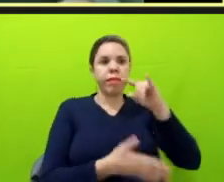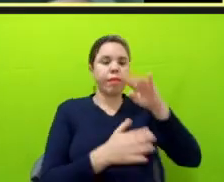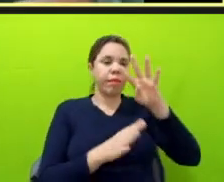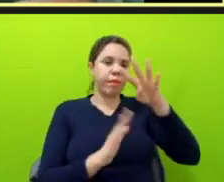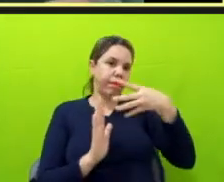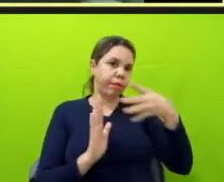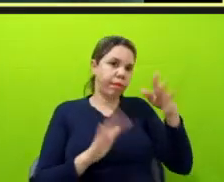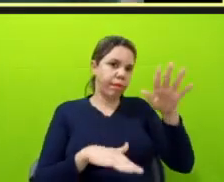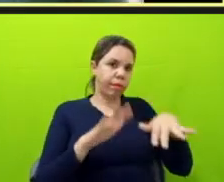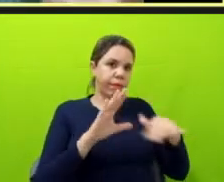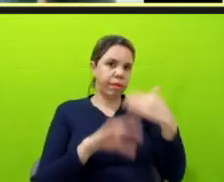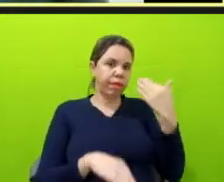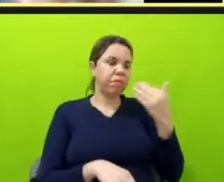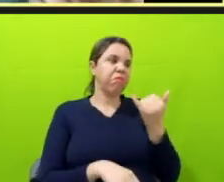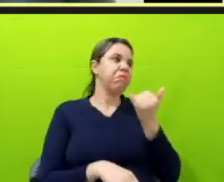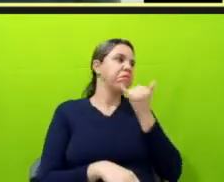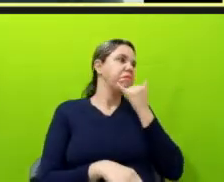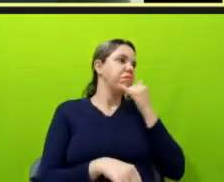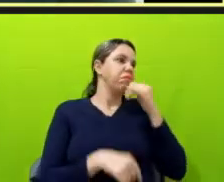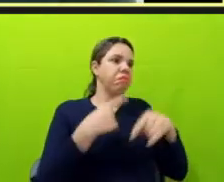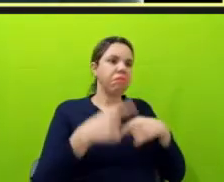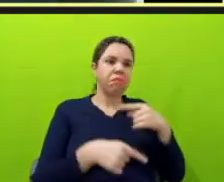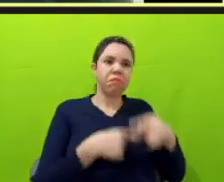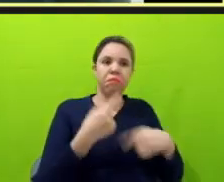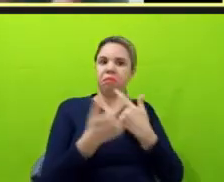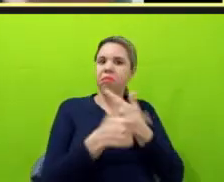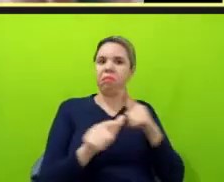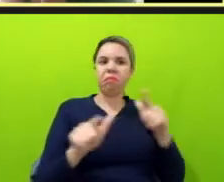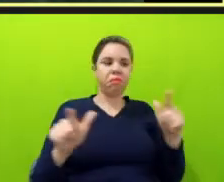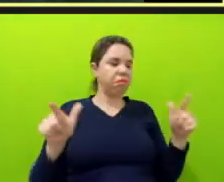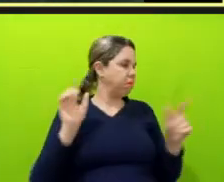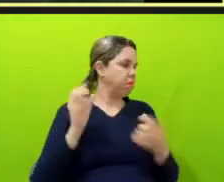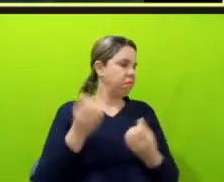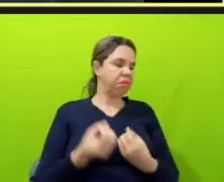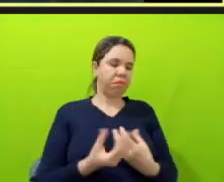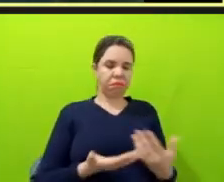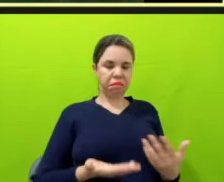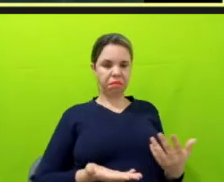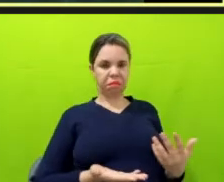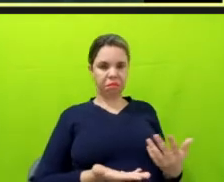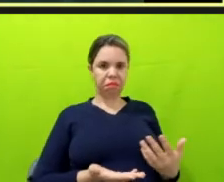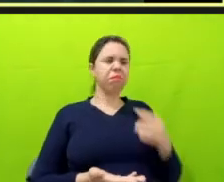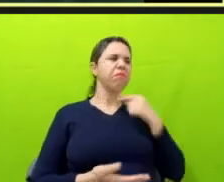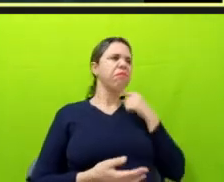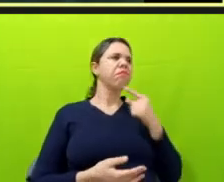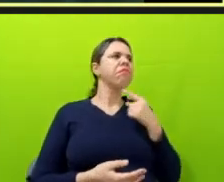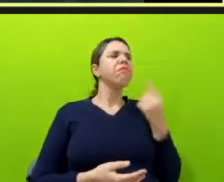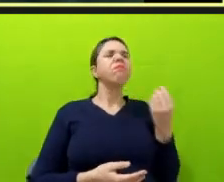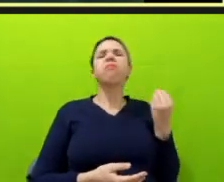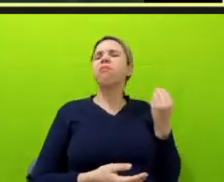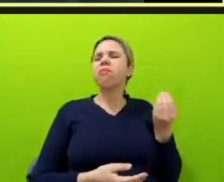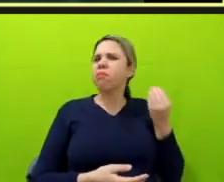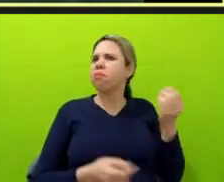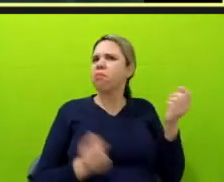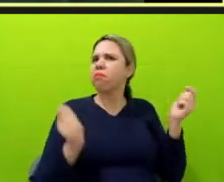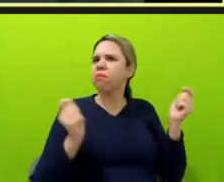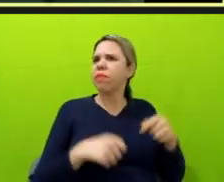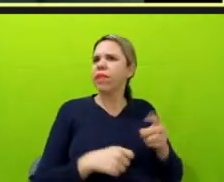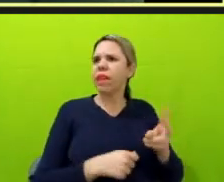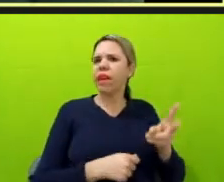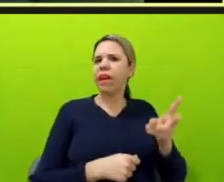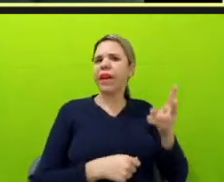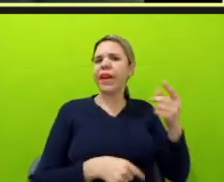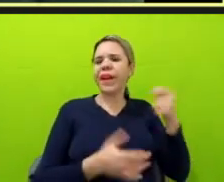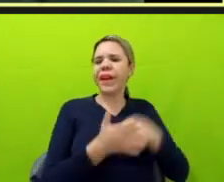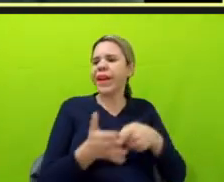recebe isso como desculpa, né, que não existe essa informação organizada. Fica o questionamento de como é possível tocar uma política pública